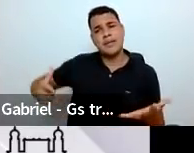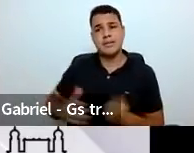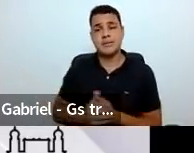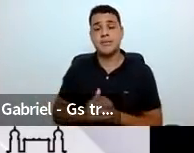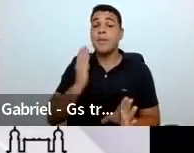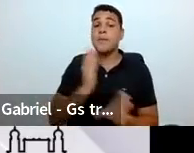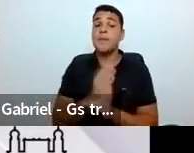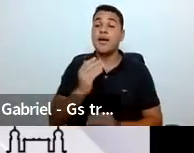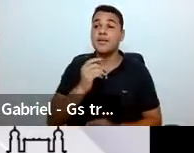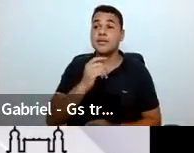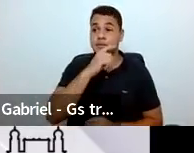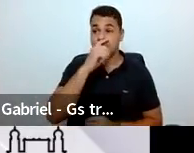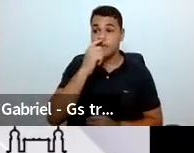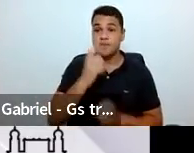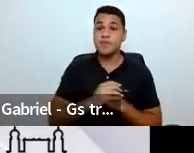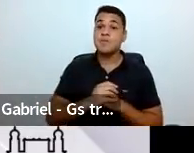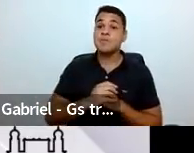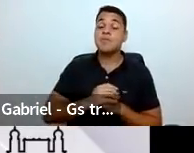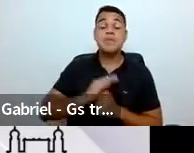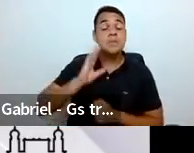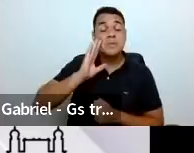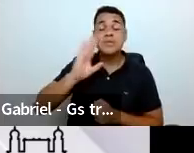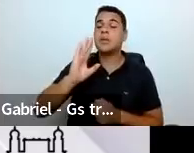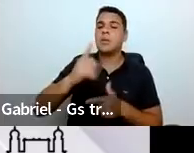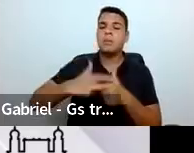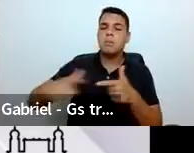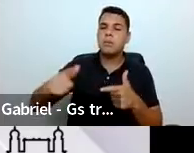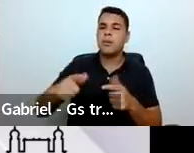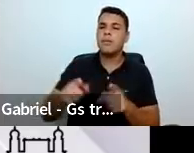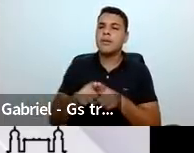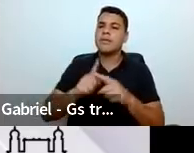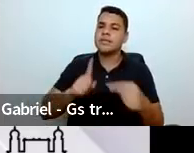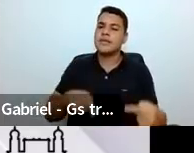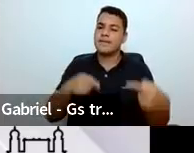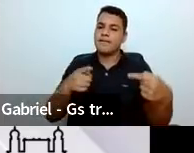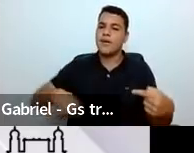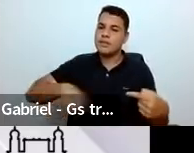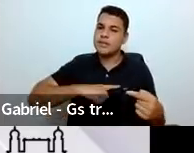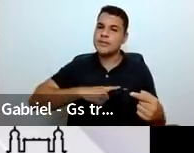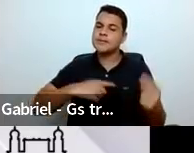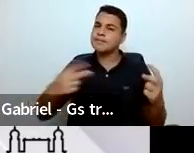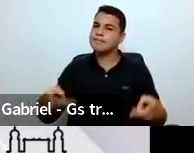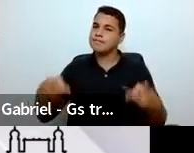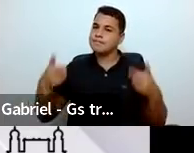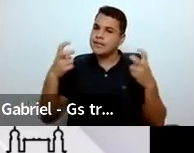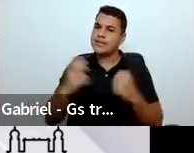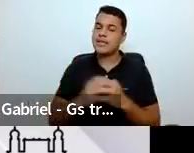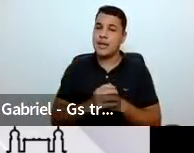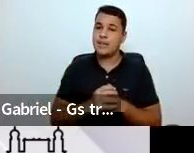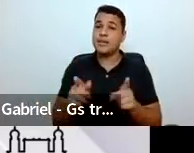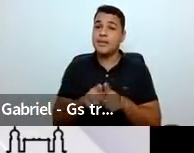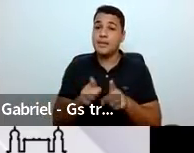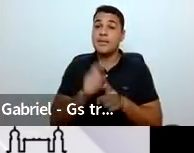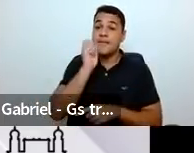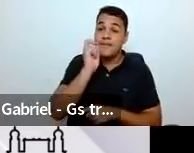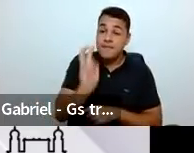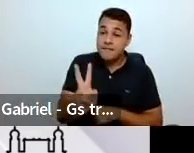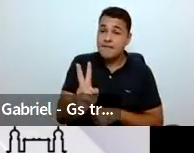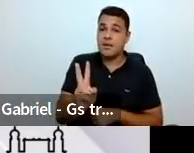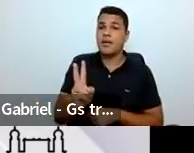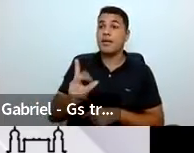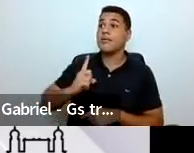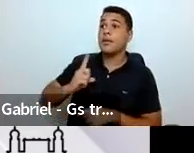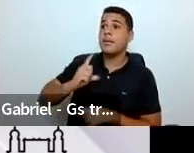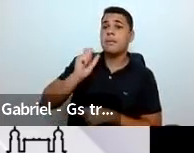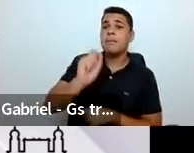dos principais problemas e desafios que a gente tem, que a gente ouve, que reiteradamente é apresentado